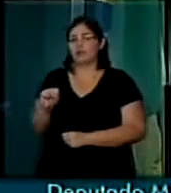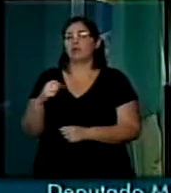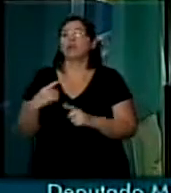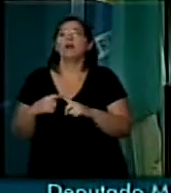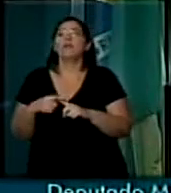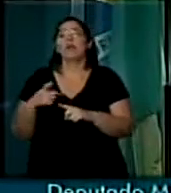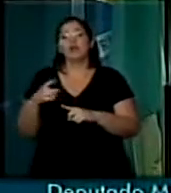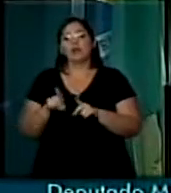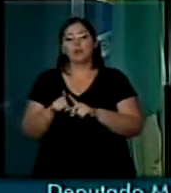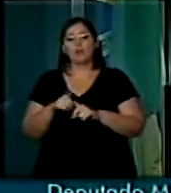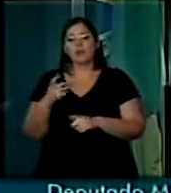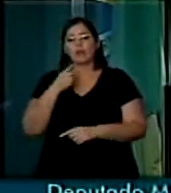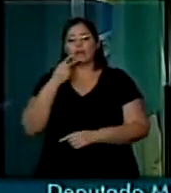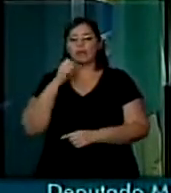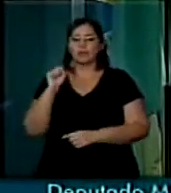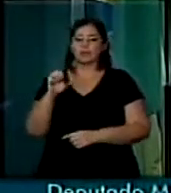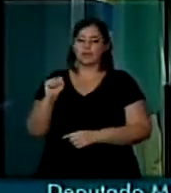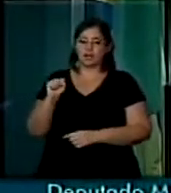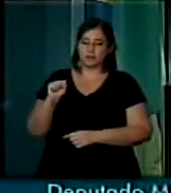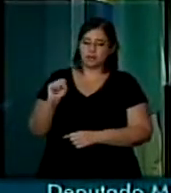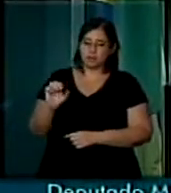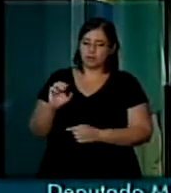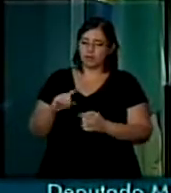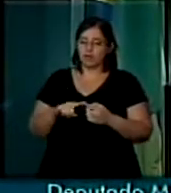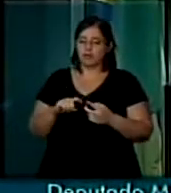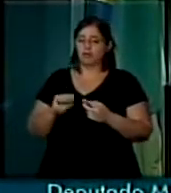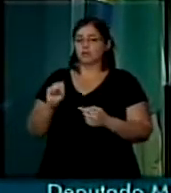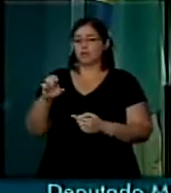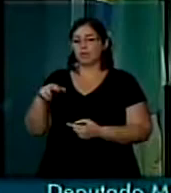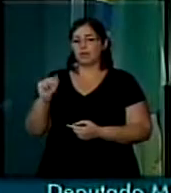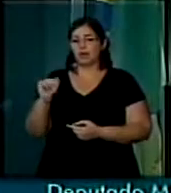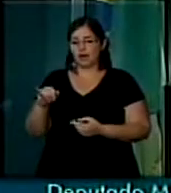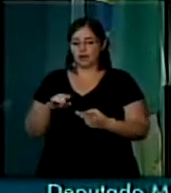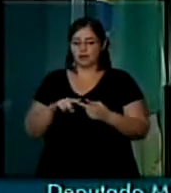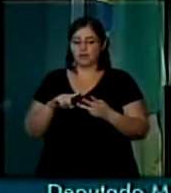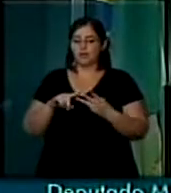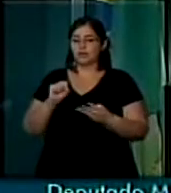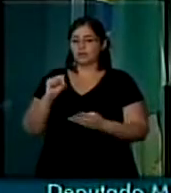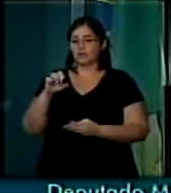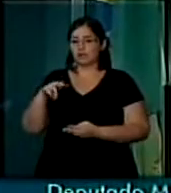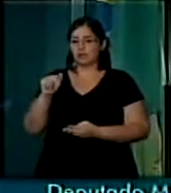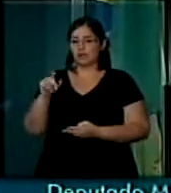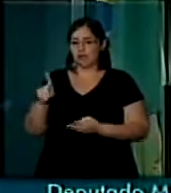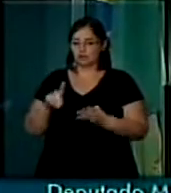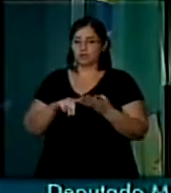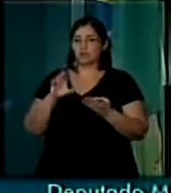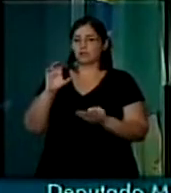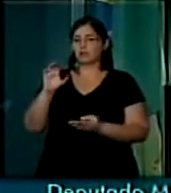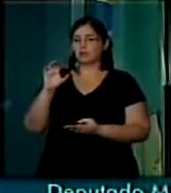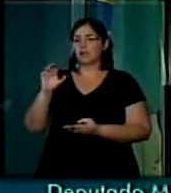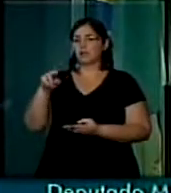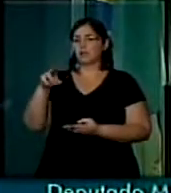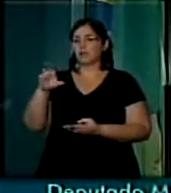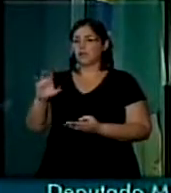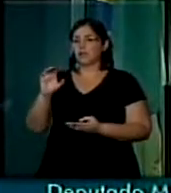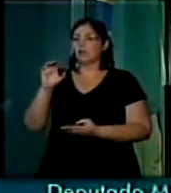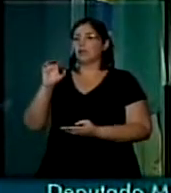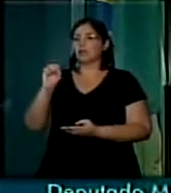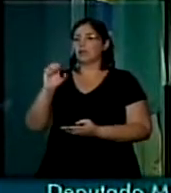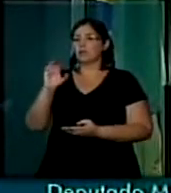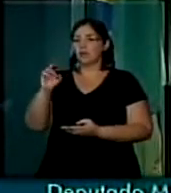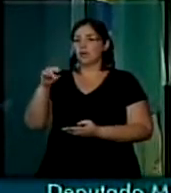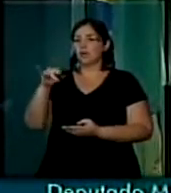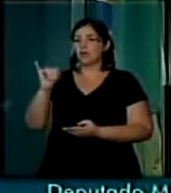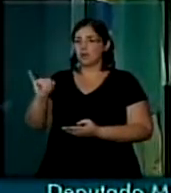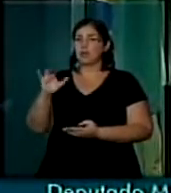citar o SESC, o SENAI, o SENAT, a CNC, a CNI, a CNA,